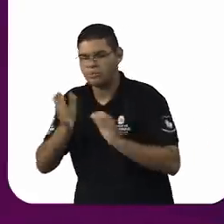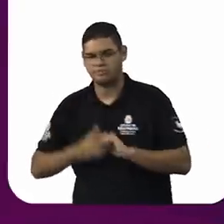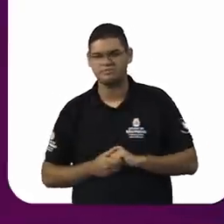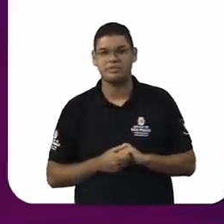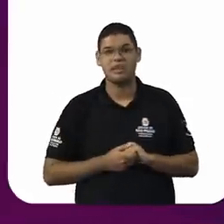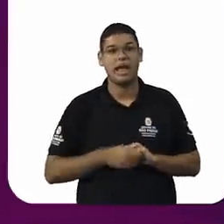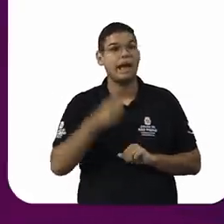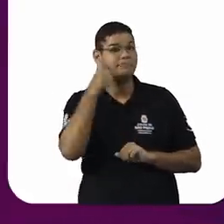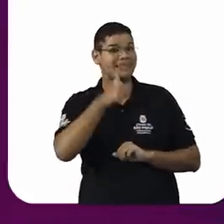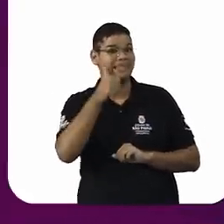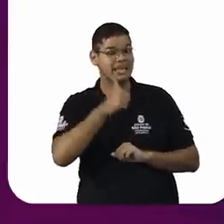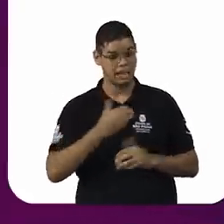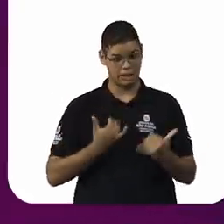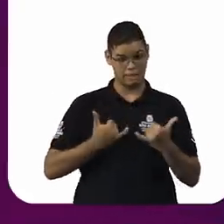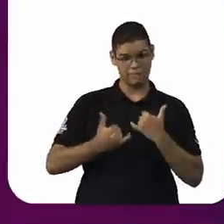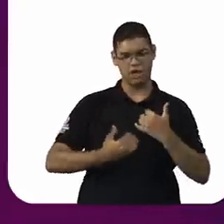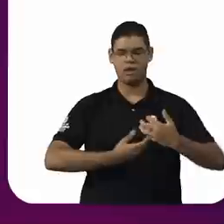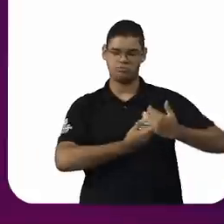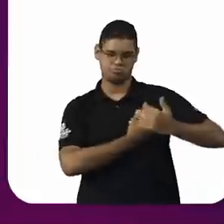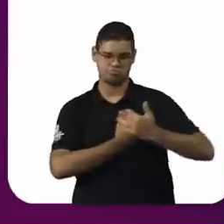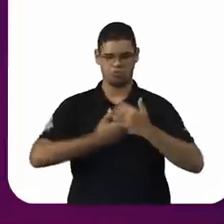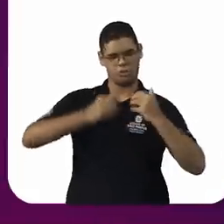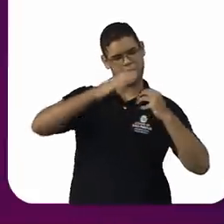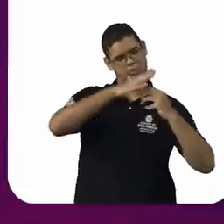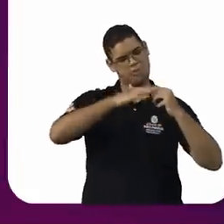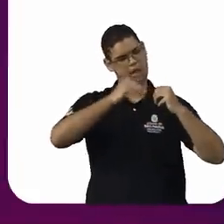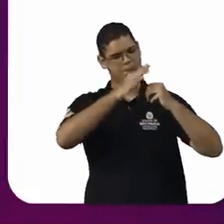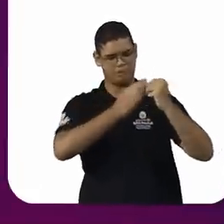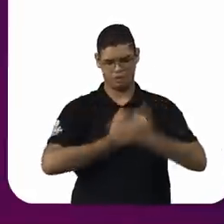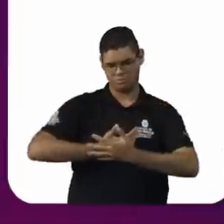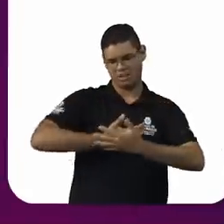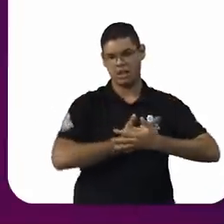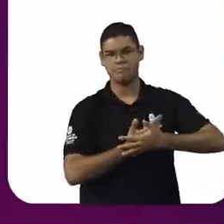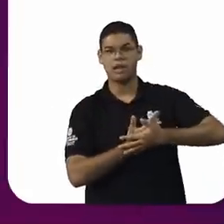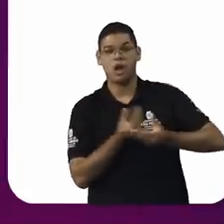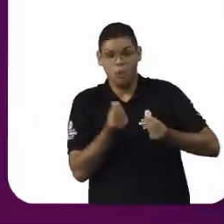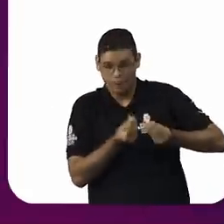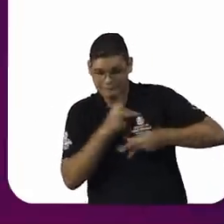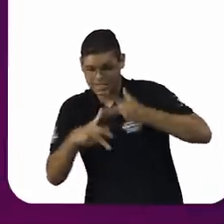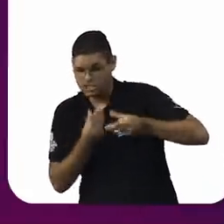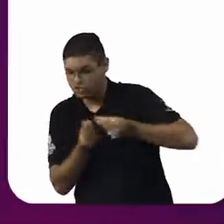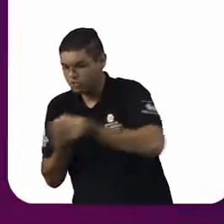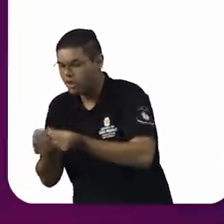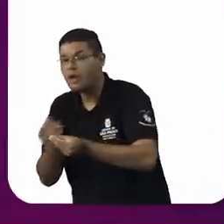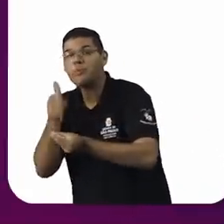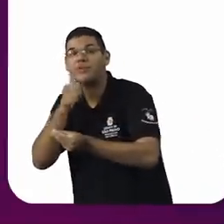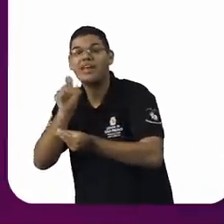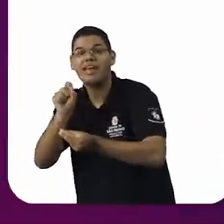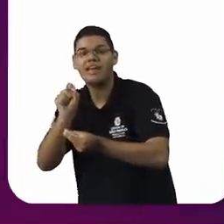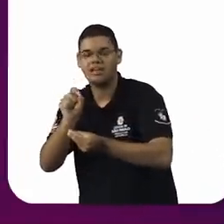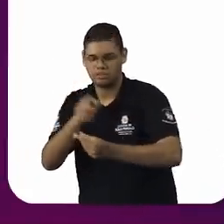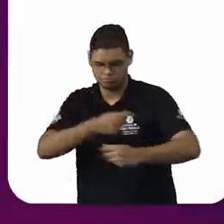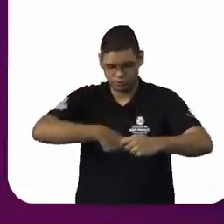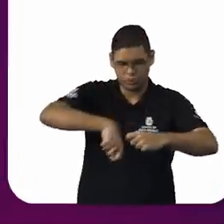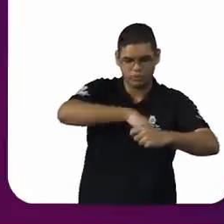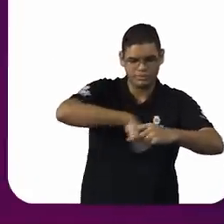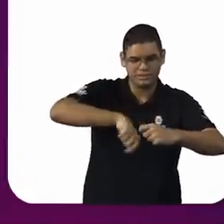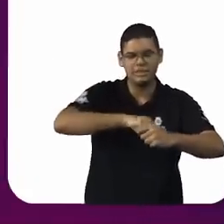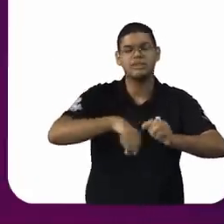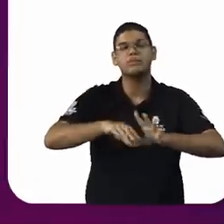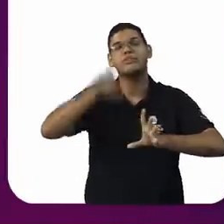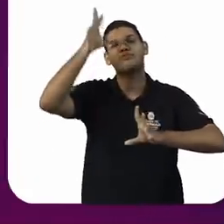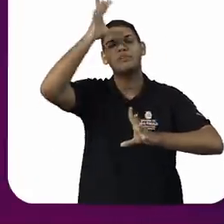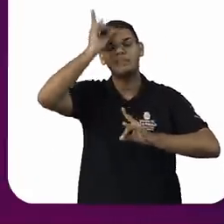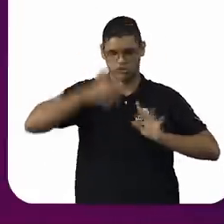de cozinha, fantasias de princesa. Então, a menina é